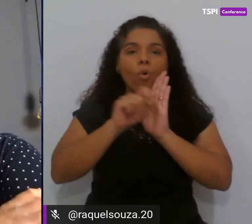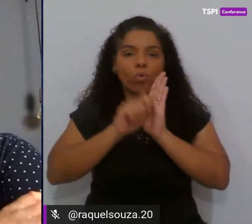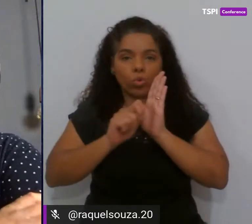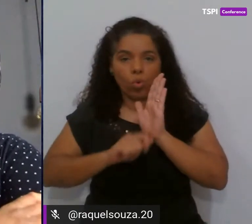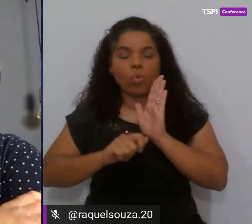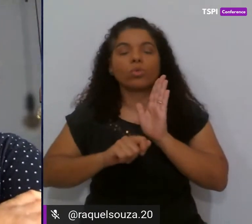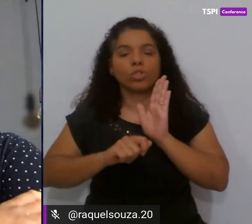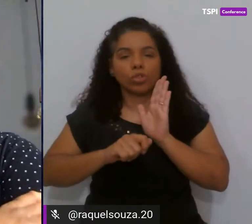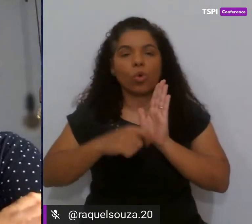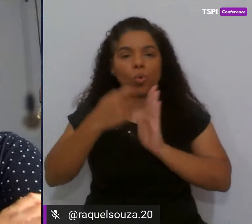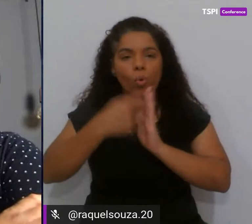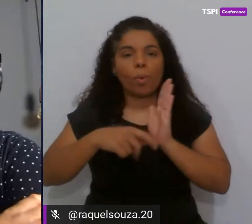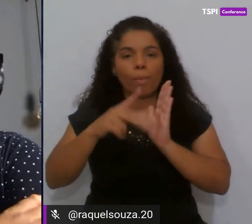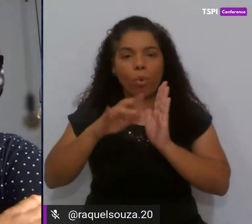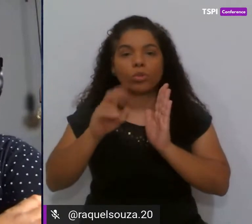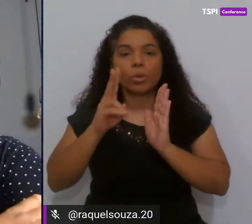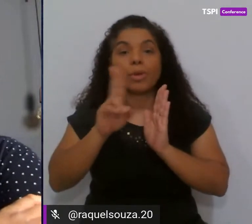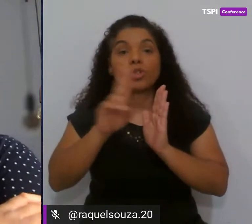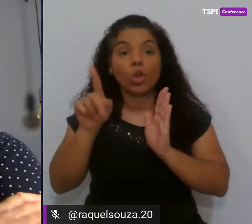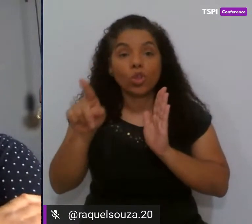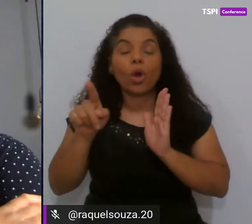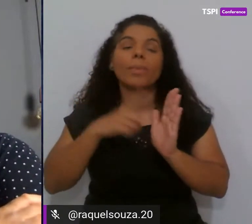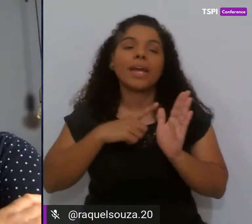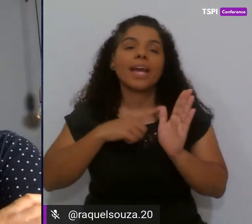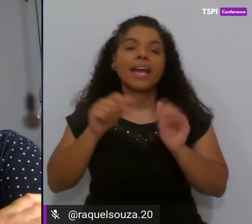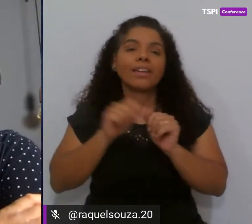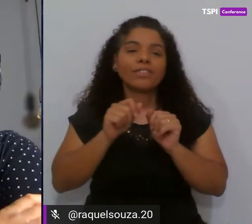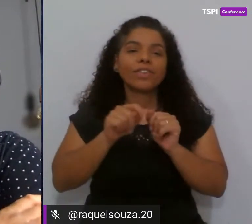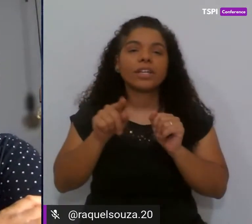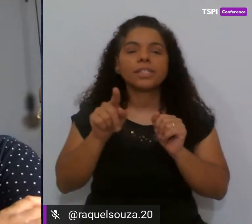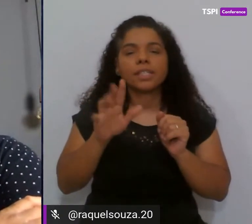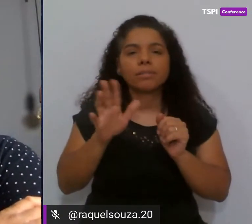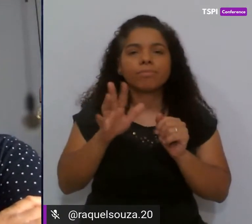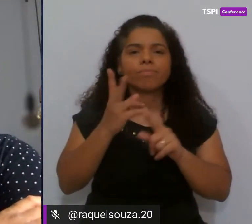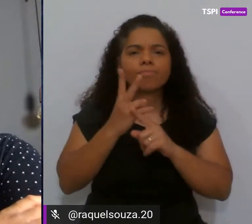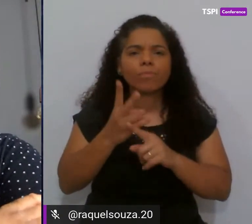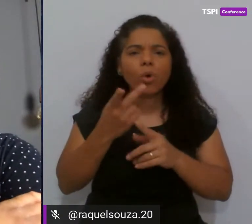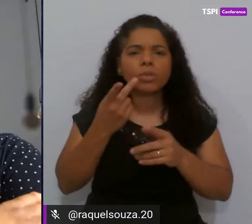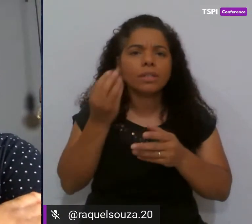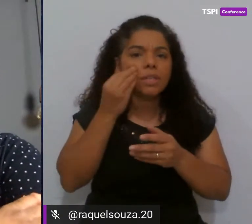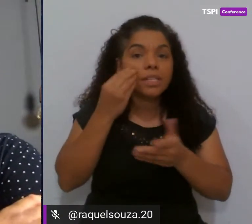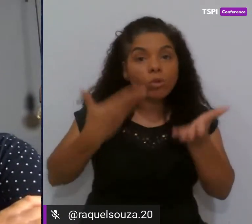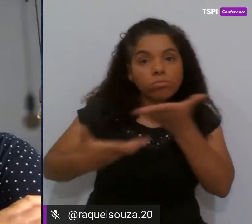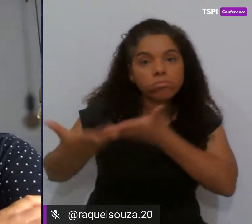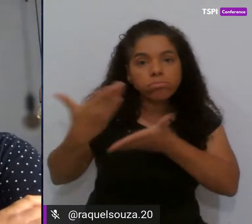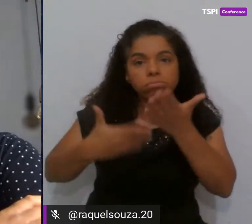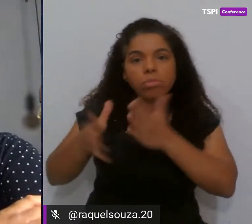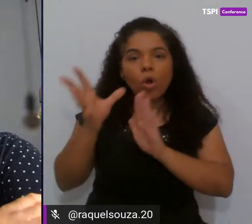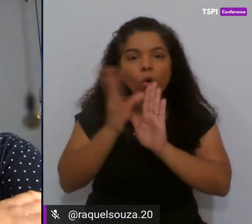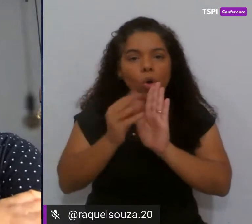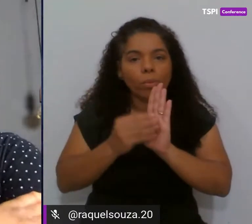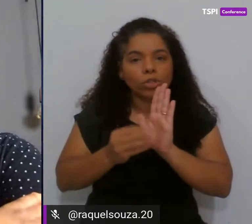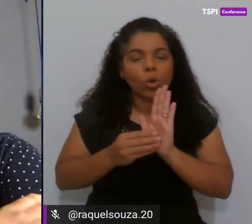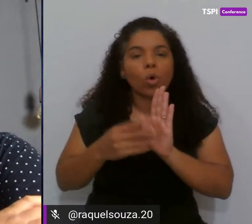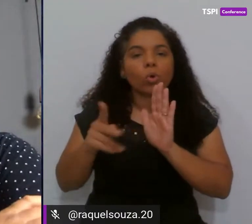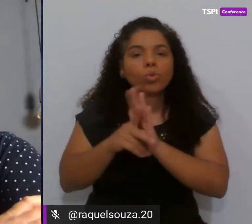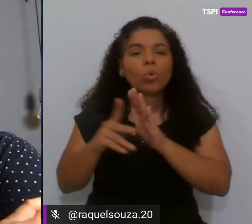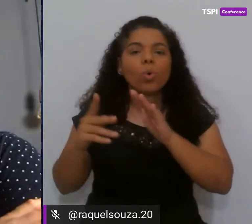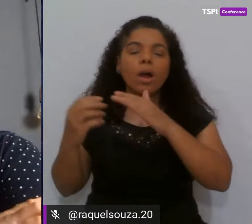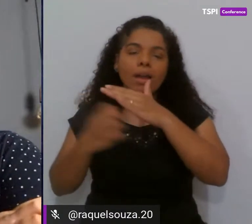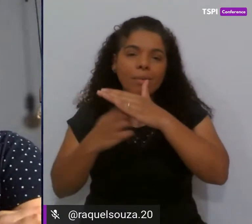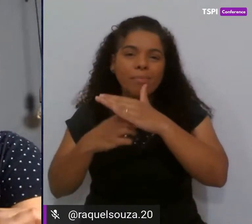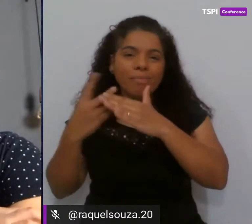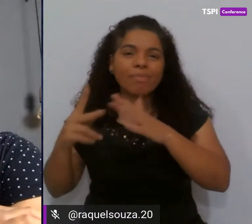de um post de mesmo nome, e ela fez isso ali buscando compartilhar conteúdo com ali a empresa dela, o time